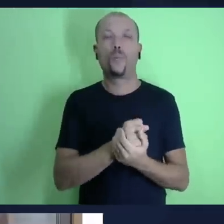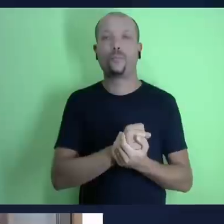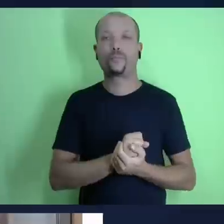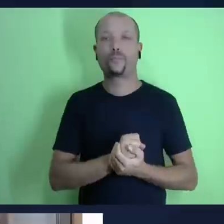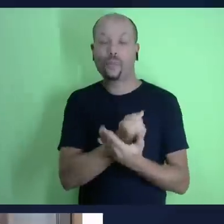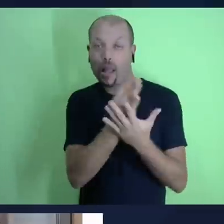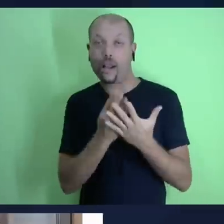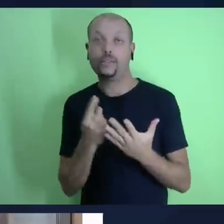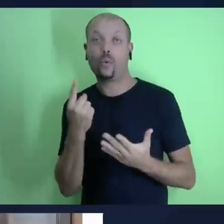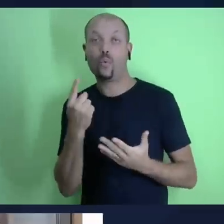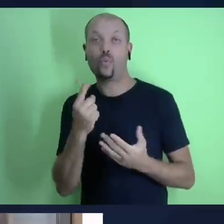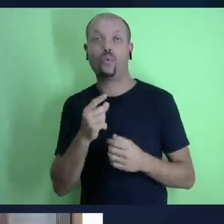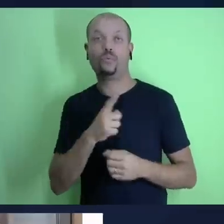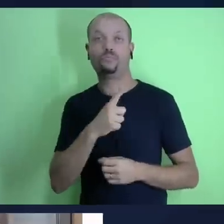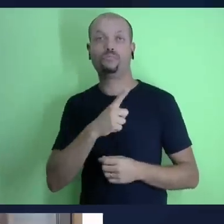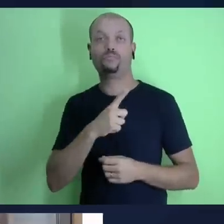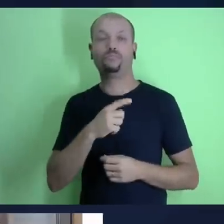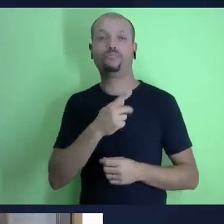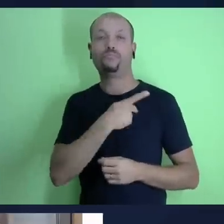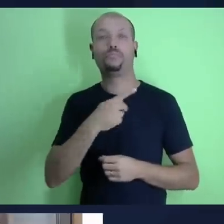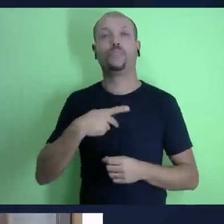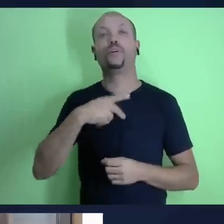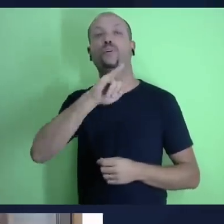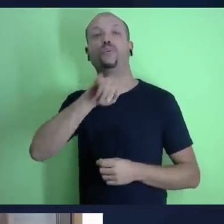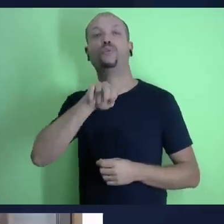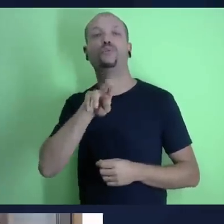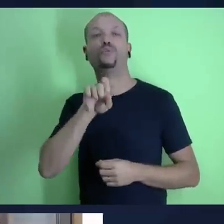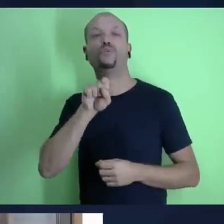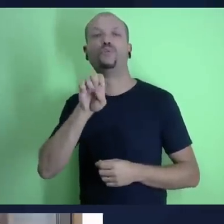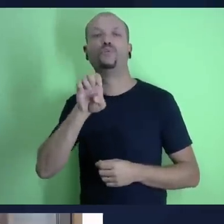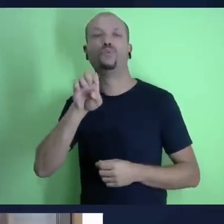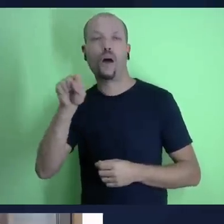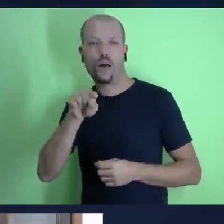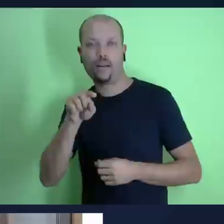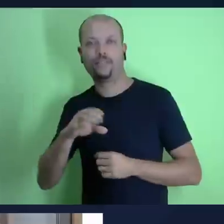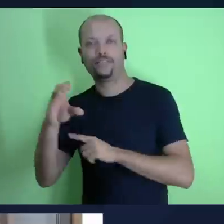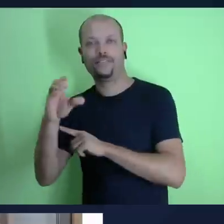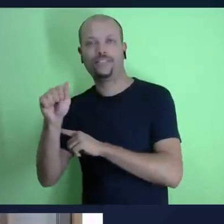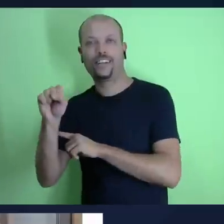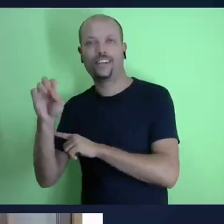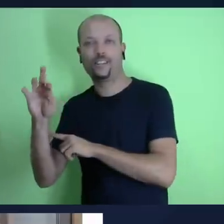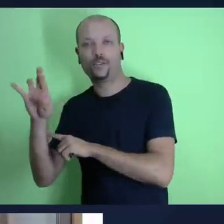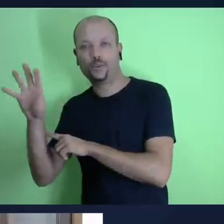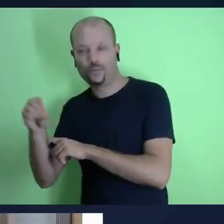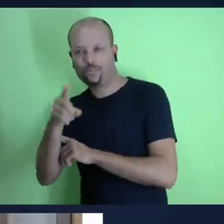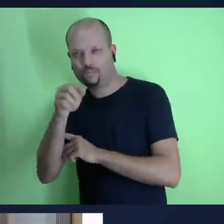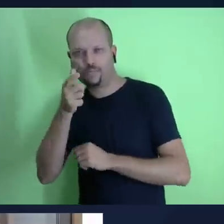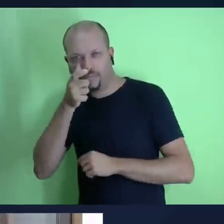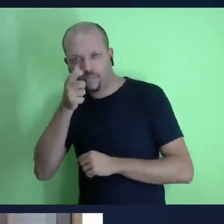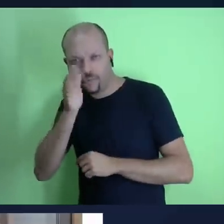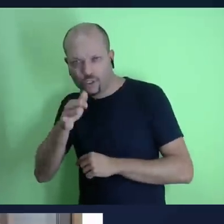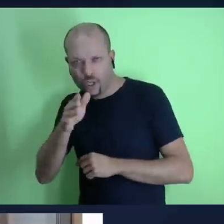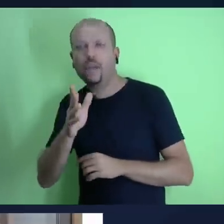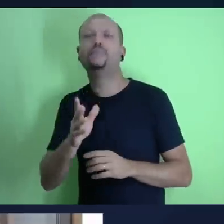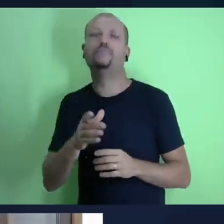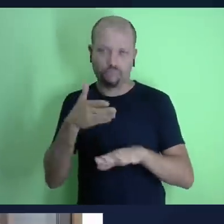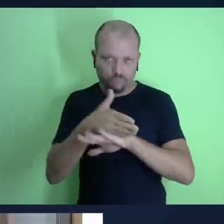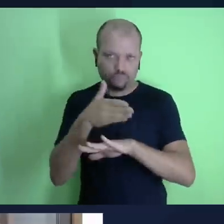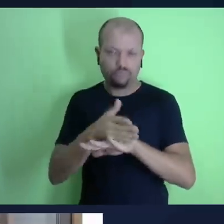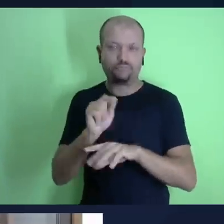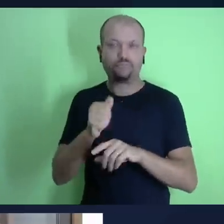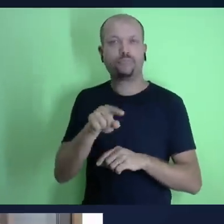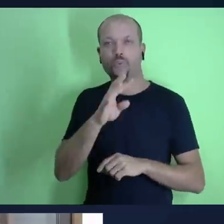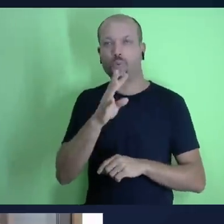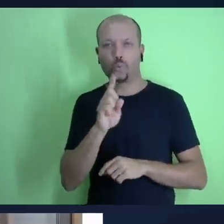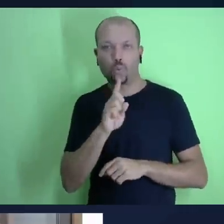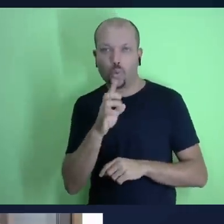temática com a lição número um eu tenho o pastor Josué de Castro você já deve conhecê-lo você que nos acompanha